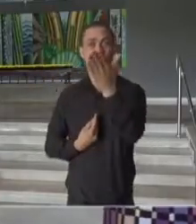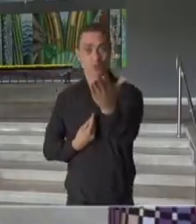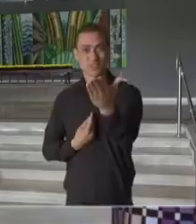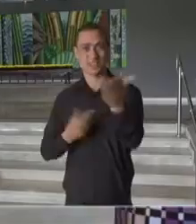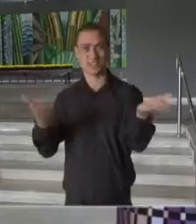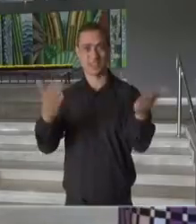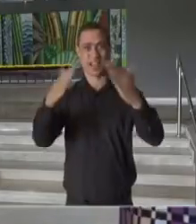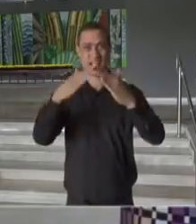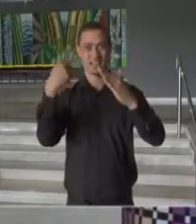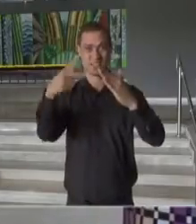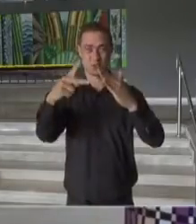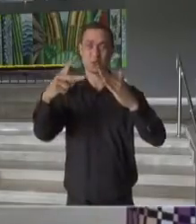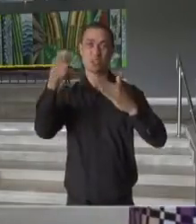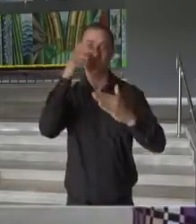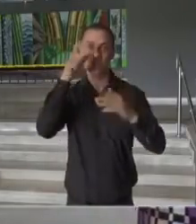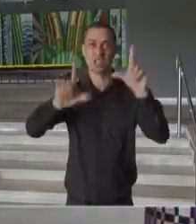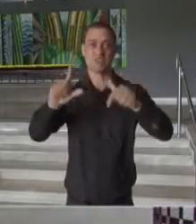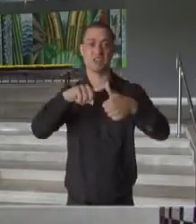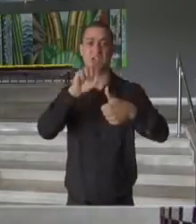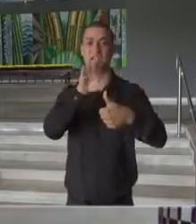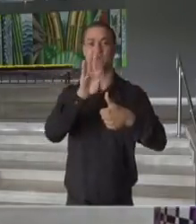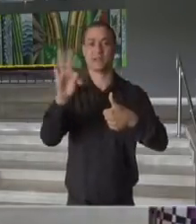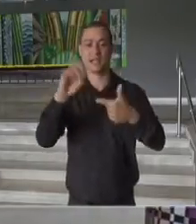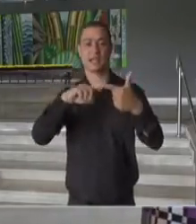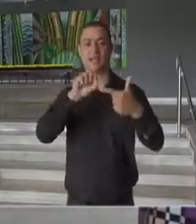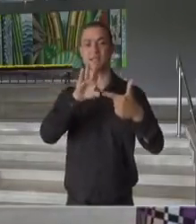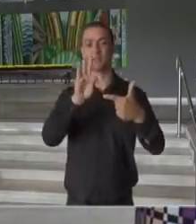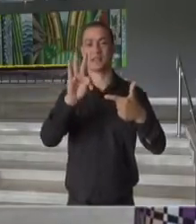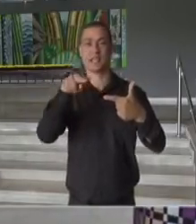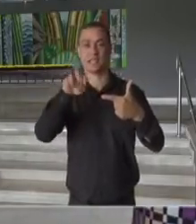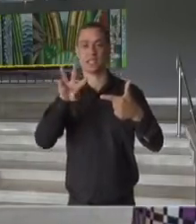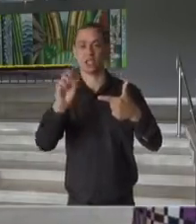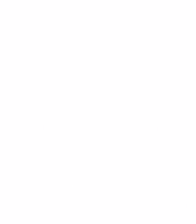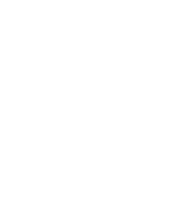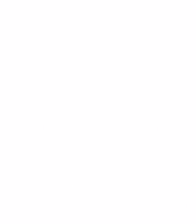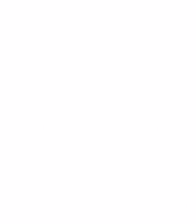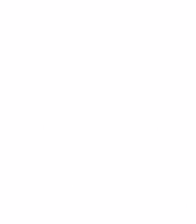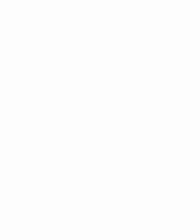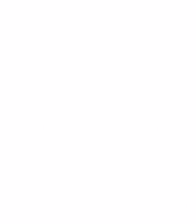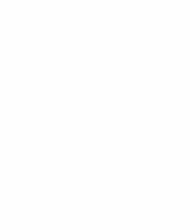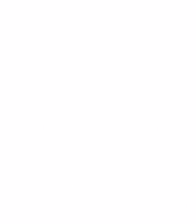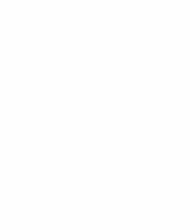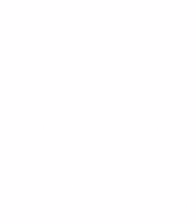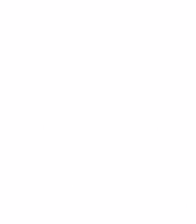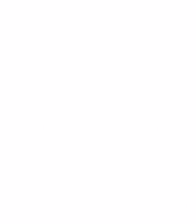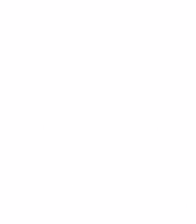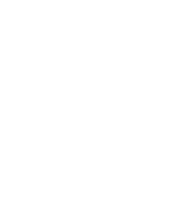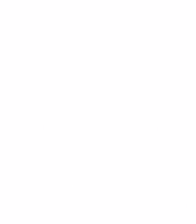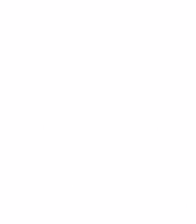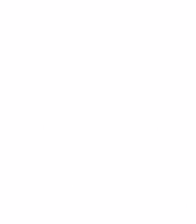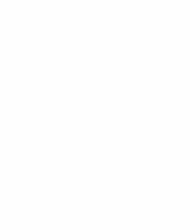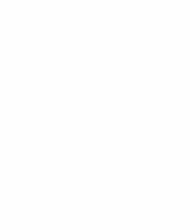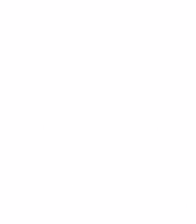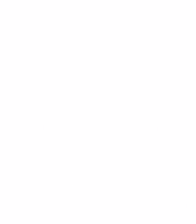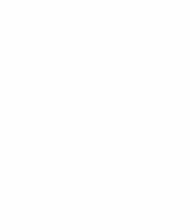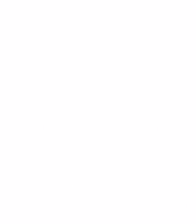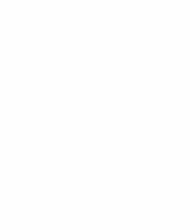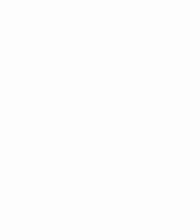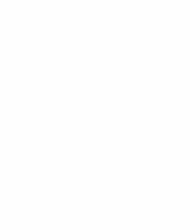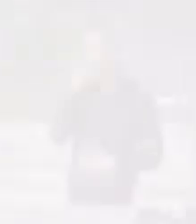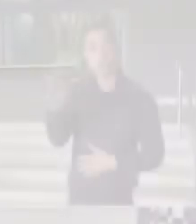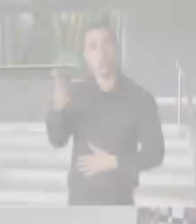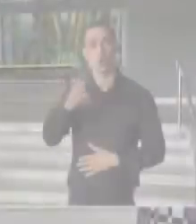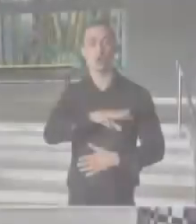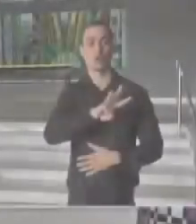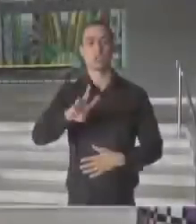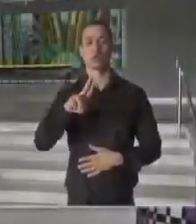acompanha pelas imagens da SBT, SBT News, da TV Cultura, das demais emissoras, e também através do